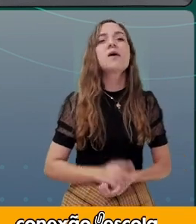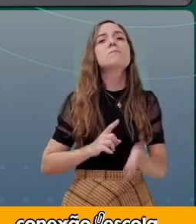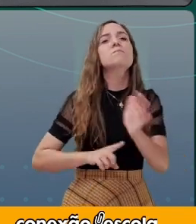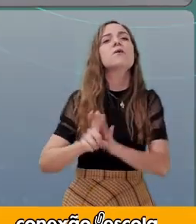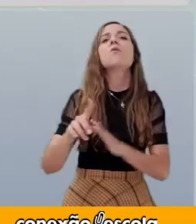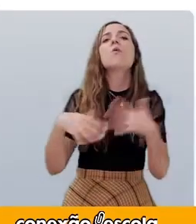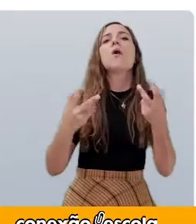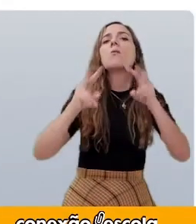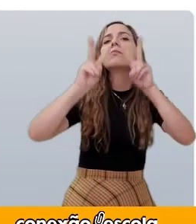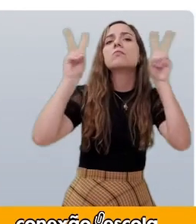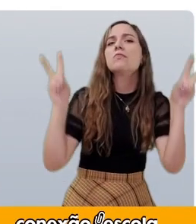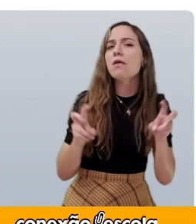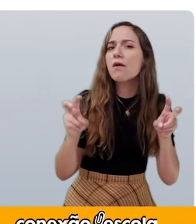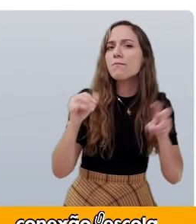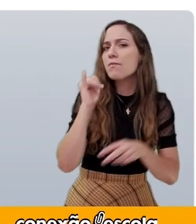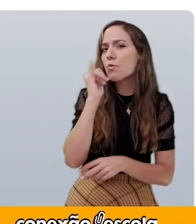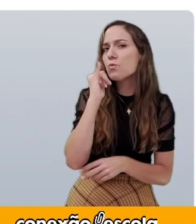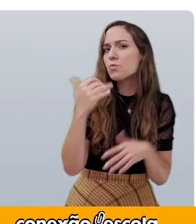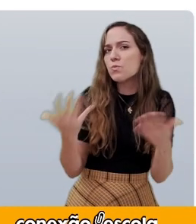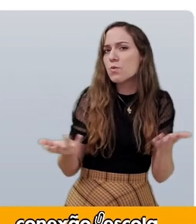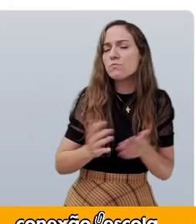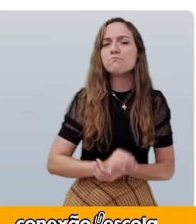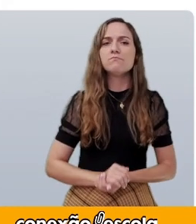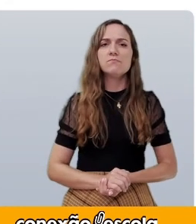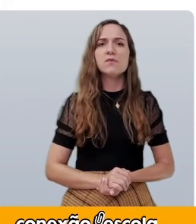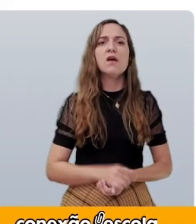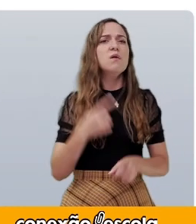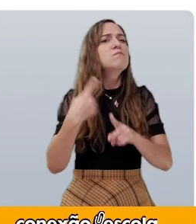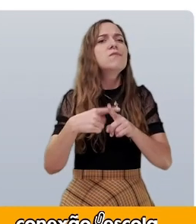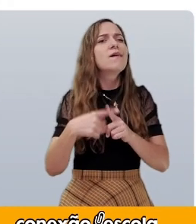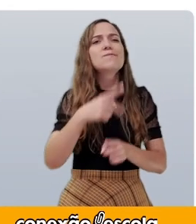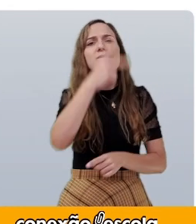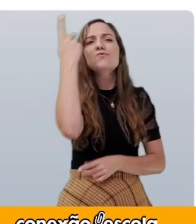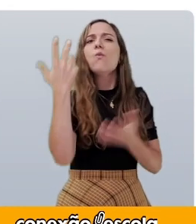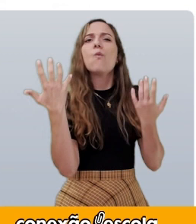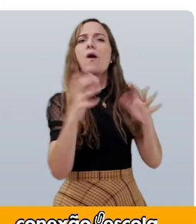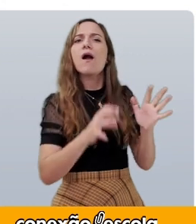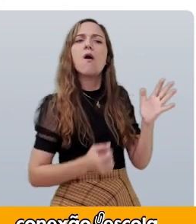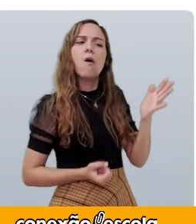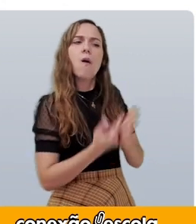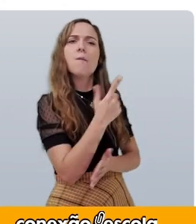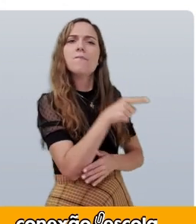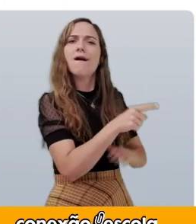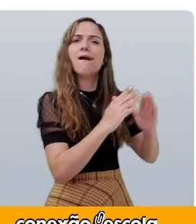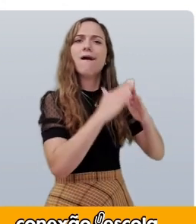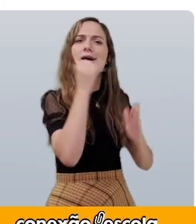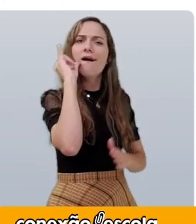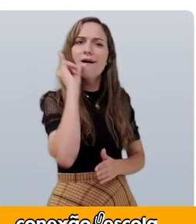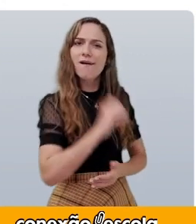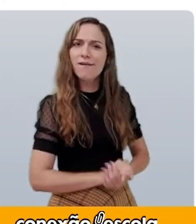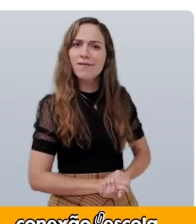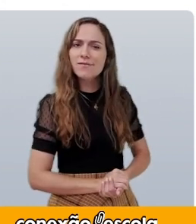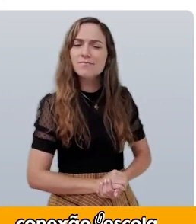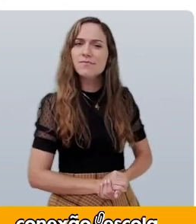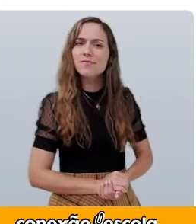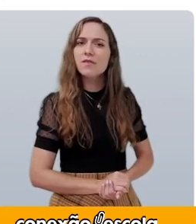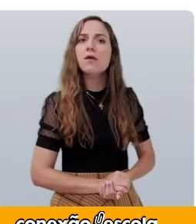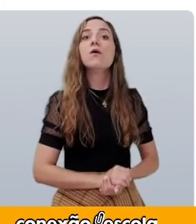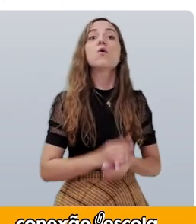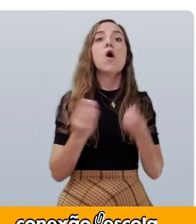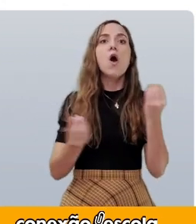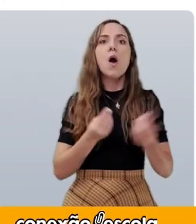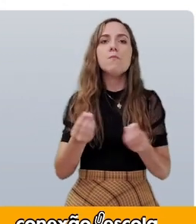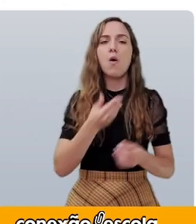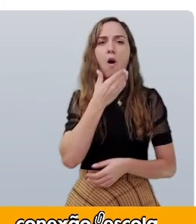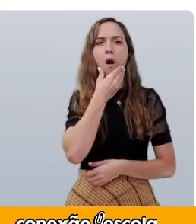é o título do conto? Por que ninguém queria comprar a fazenda? Qual foi a reação